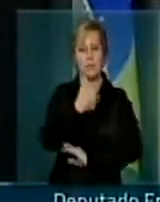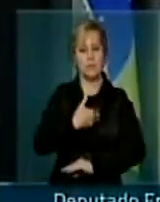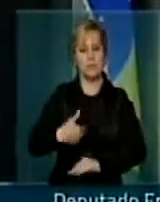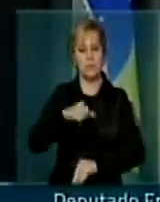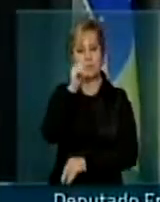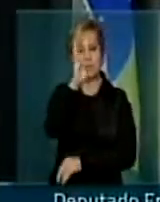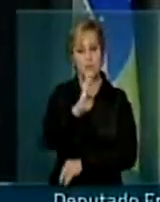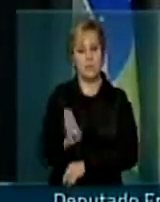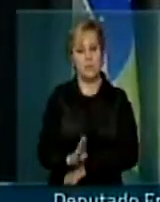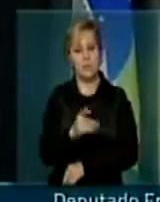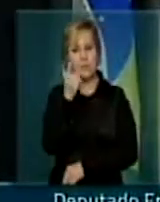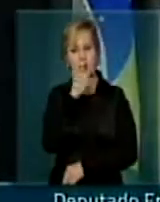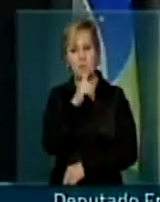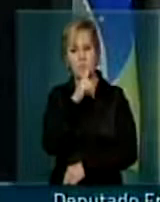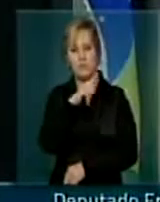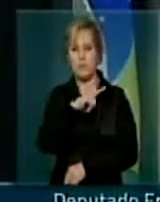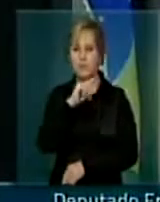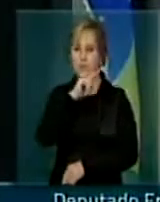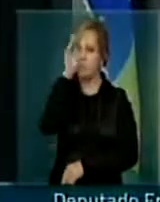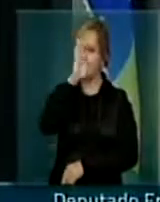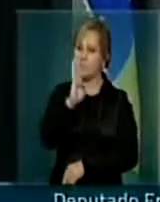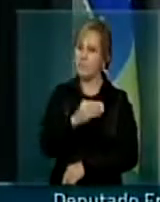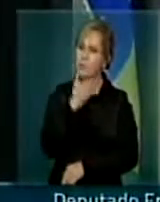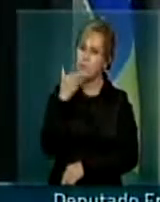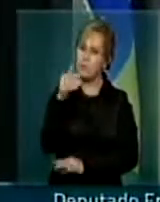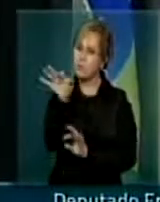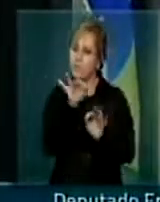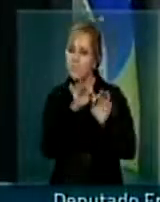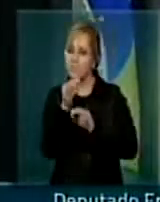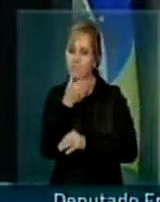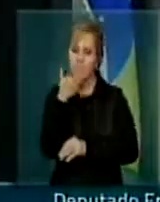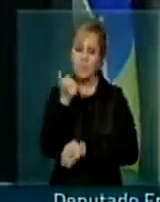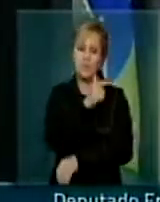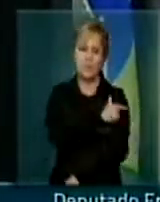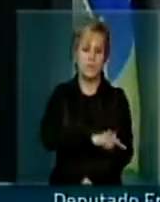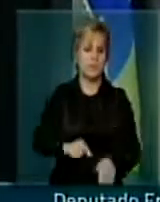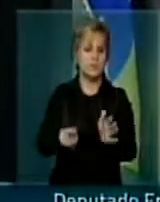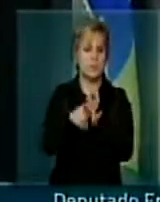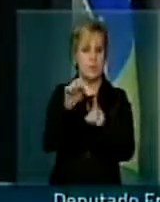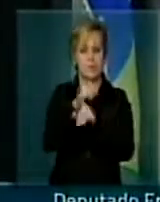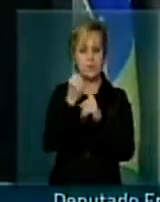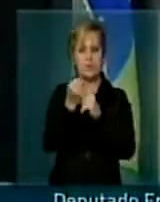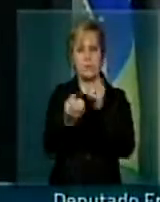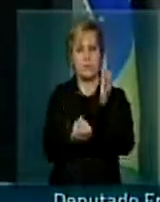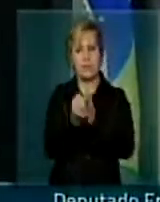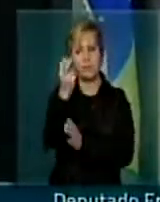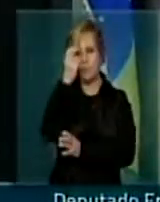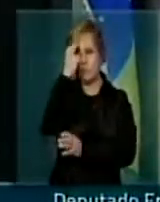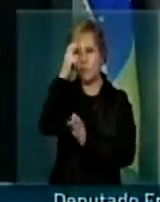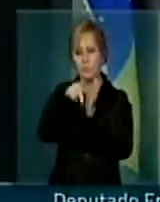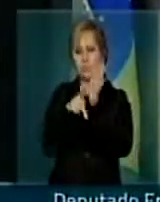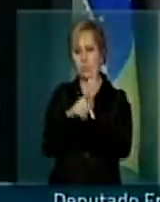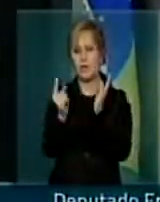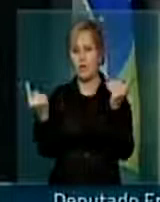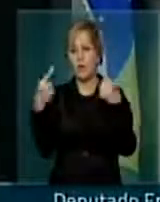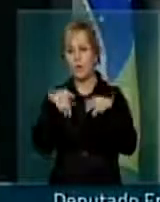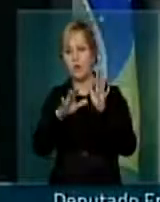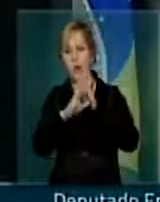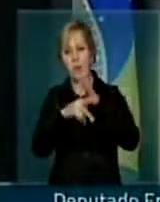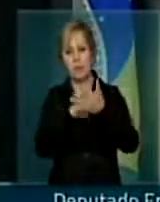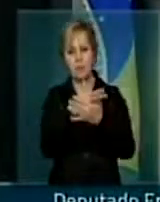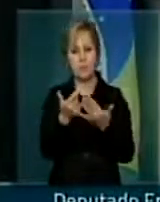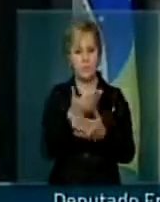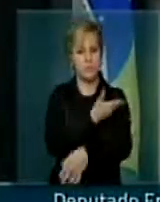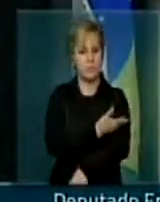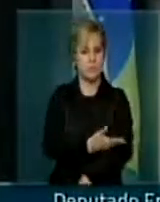que a gente tenha um Estado mais eficiente, para que a gente permita educar a sociedade, criar a cultura do combate à corrupção. E